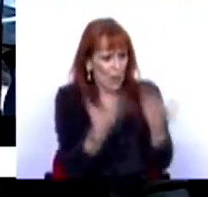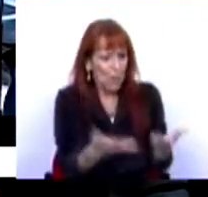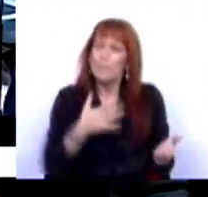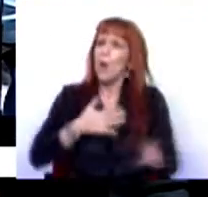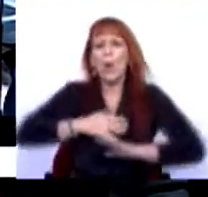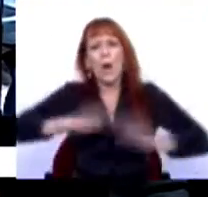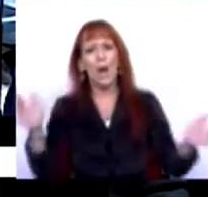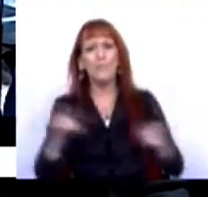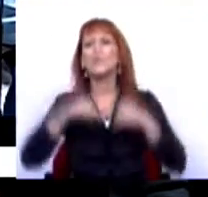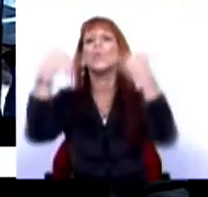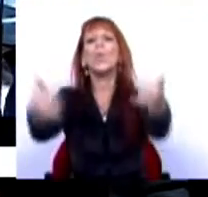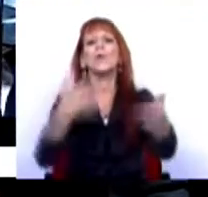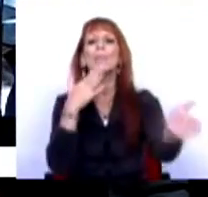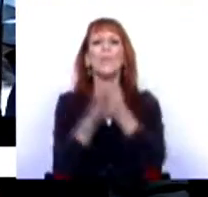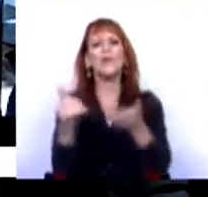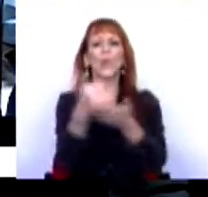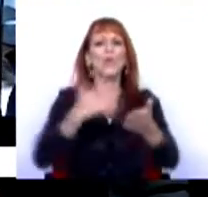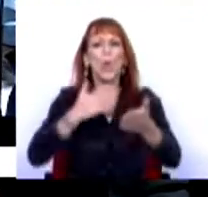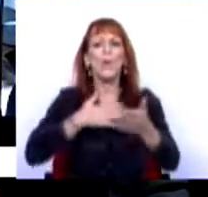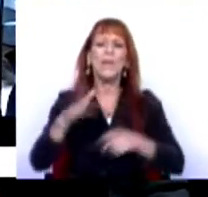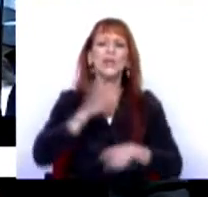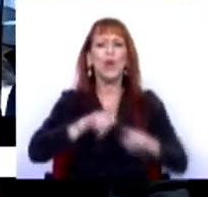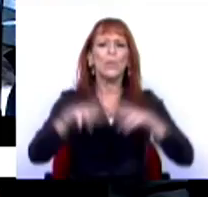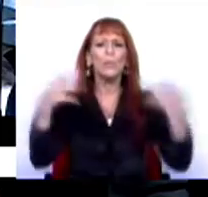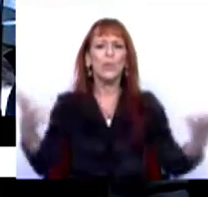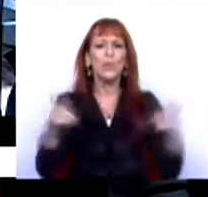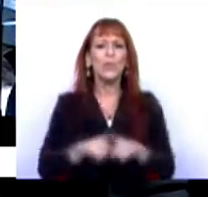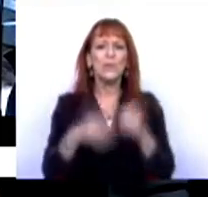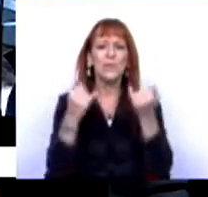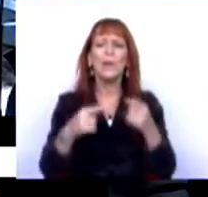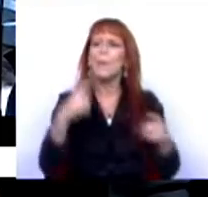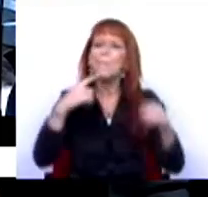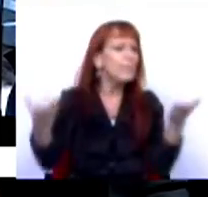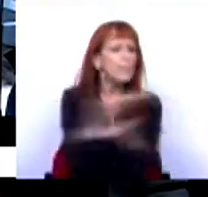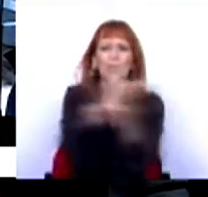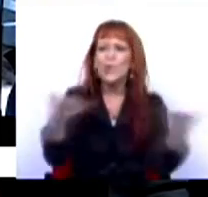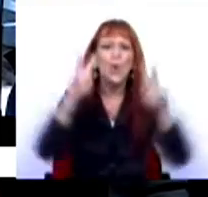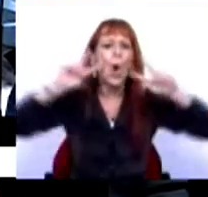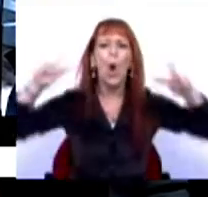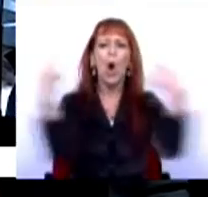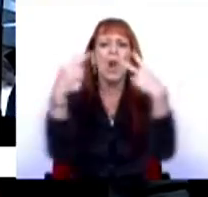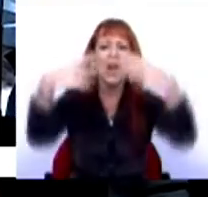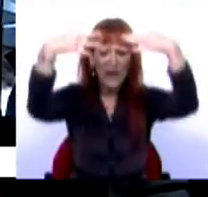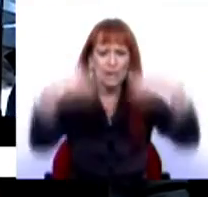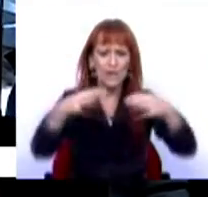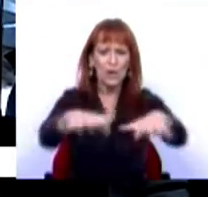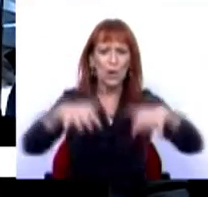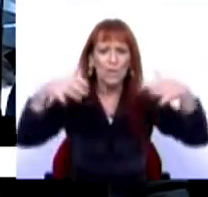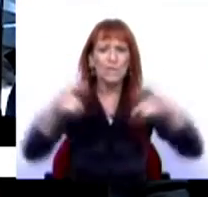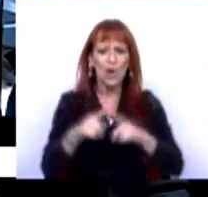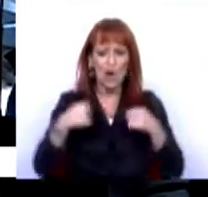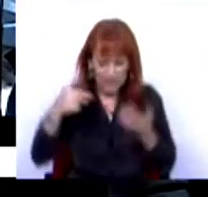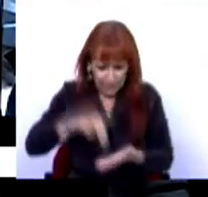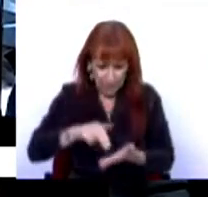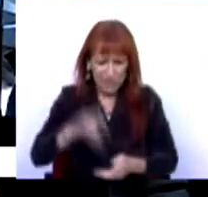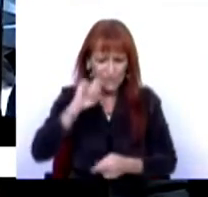mas não queremos do outro lado aproveitar os recursos. Senhores deputados, entendam-se, olham para a dignidade parlamentar. Nós estamos